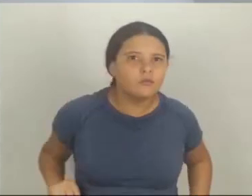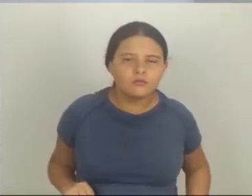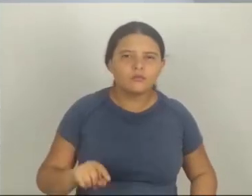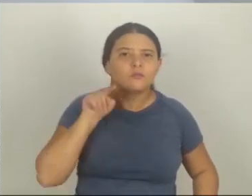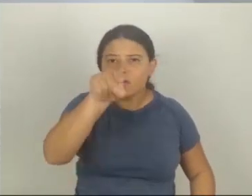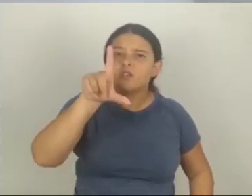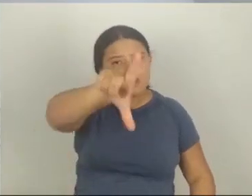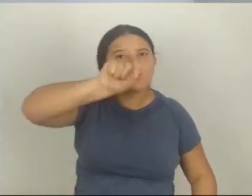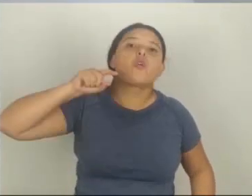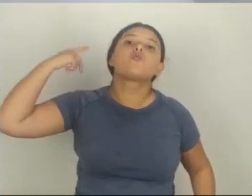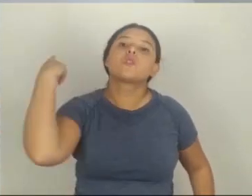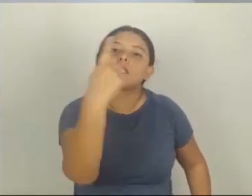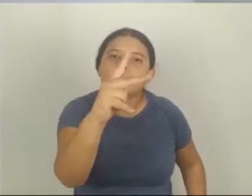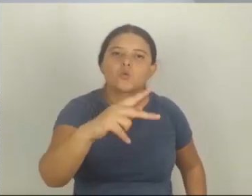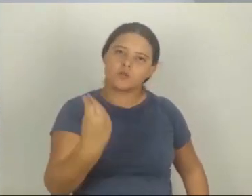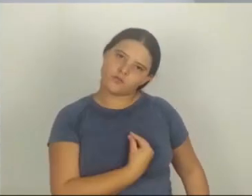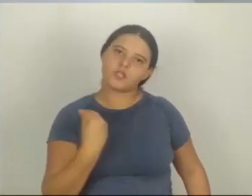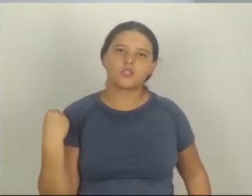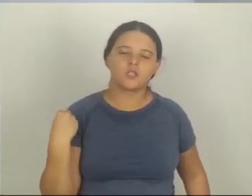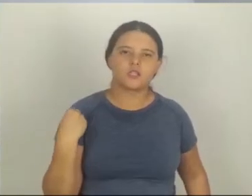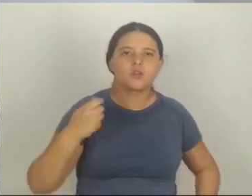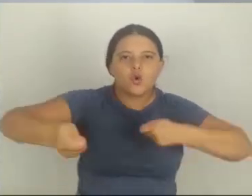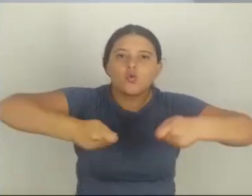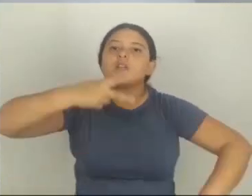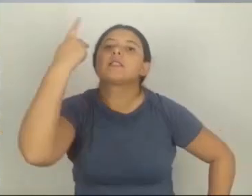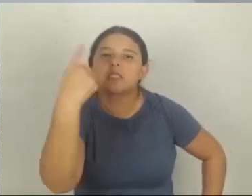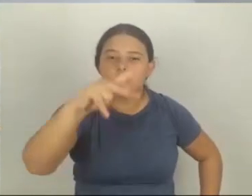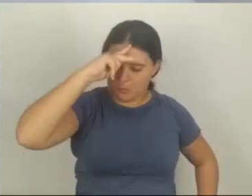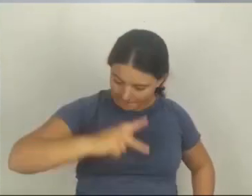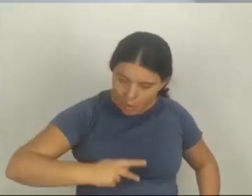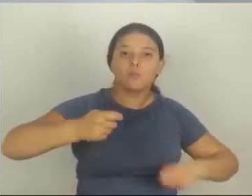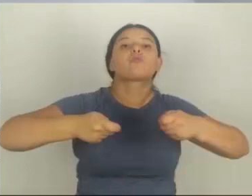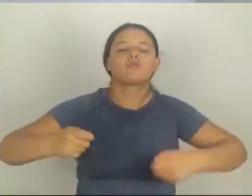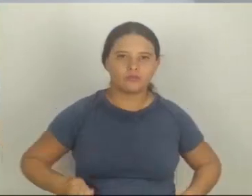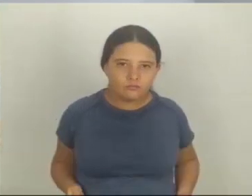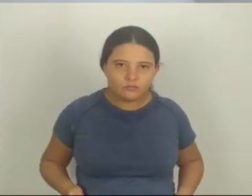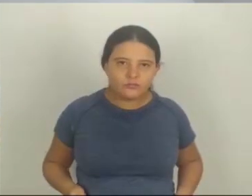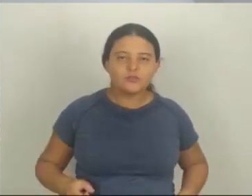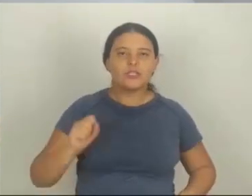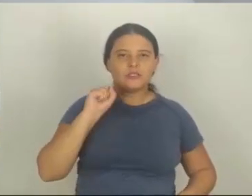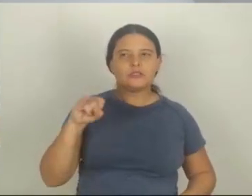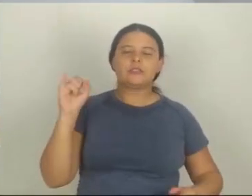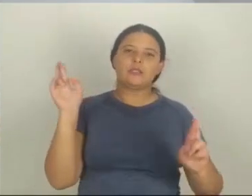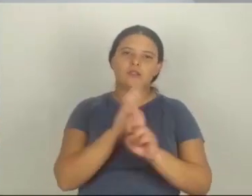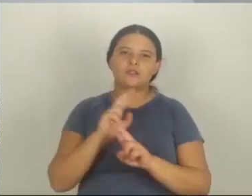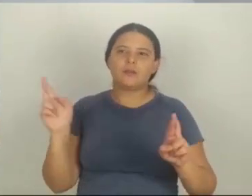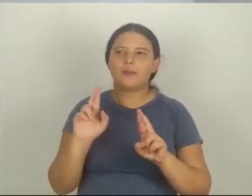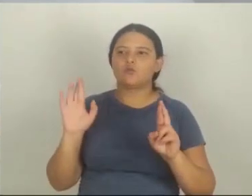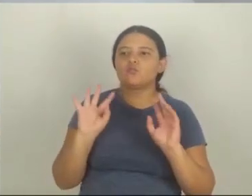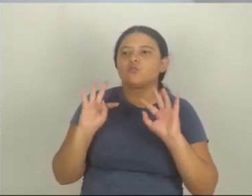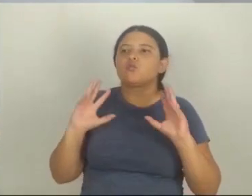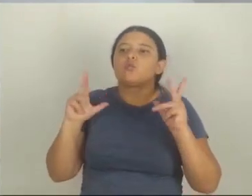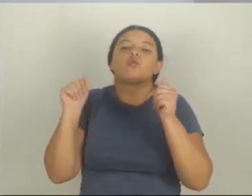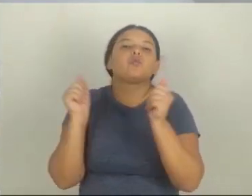tem que assumir o controle, o seu, o seu controle, o autocontrole. E fuja de relacionamentos que não sejam